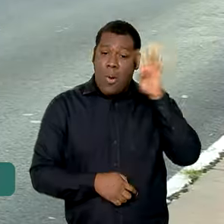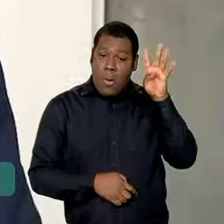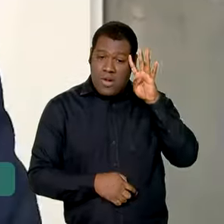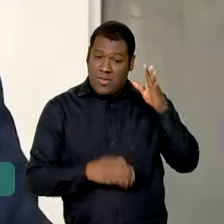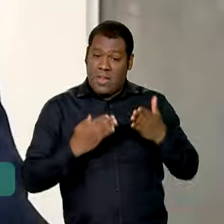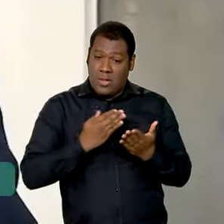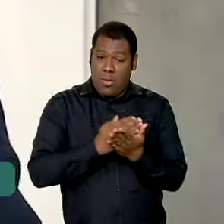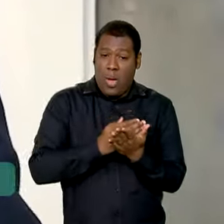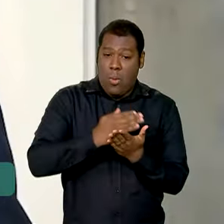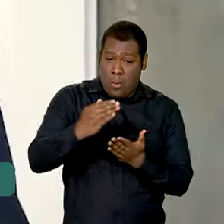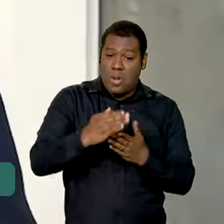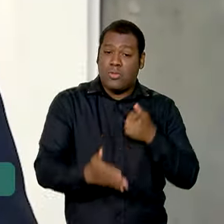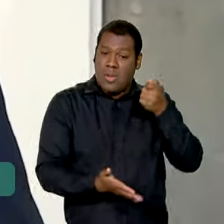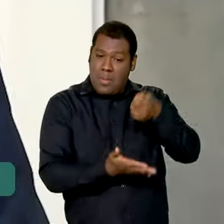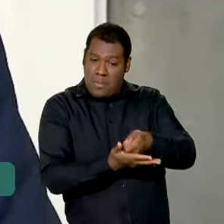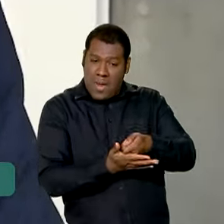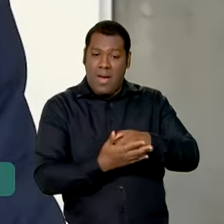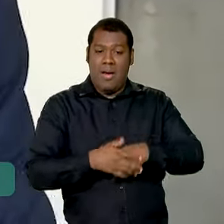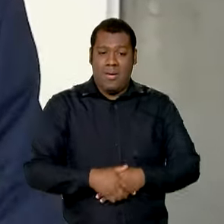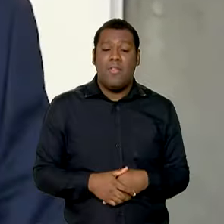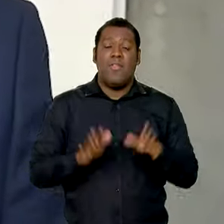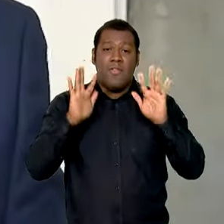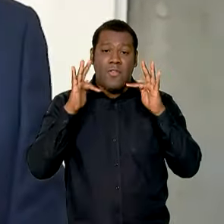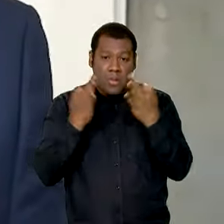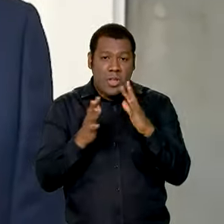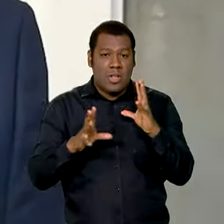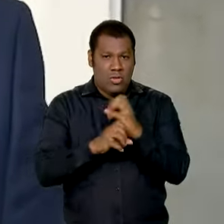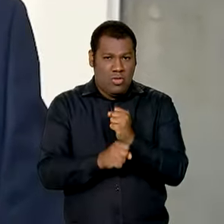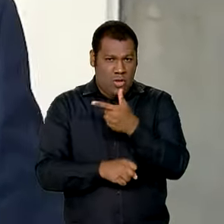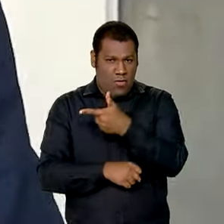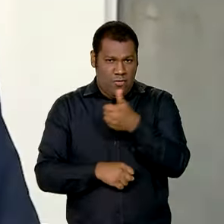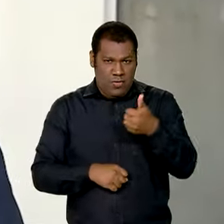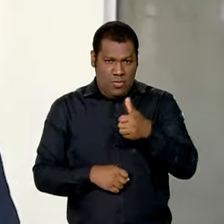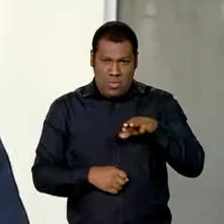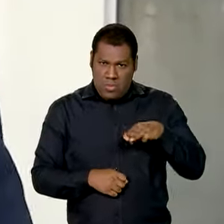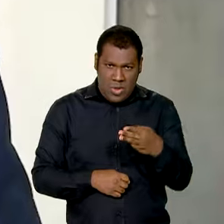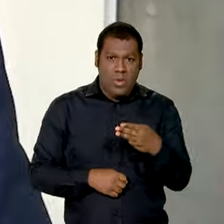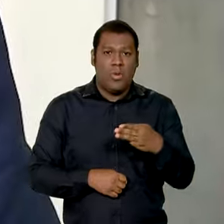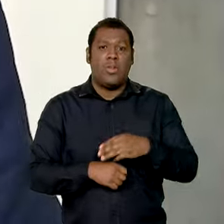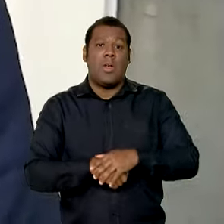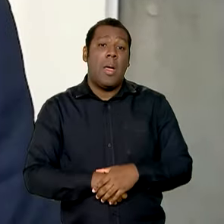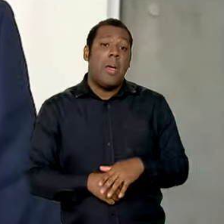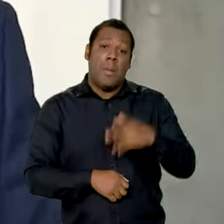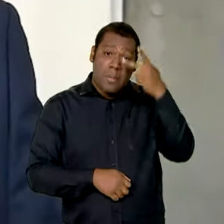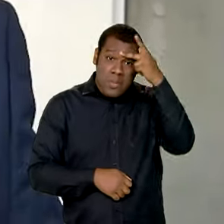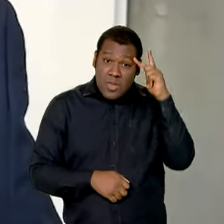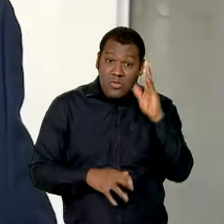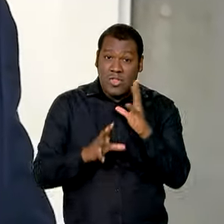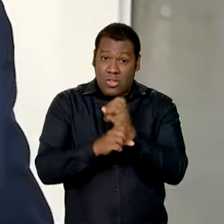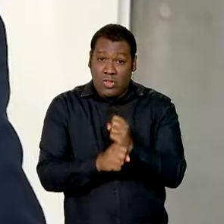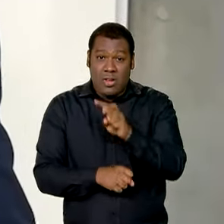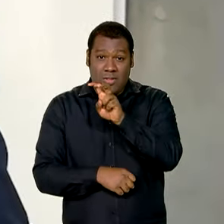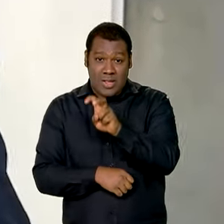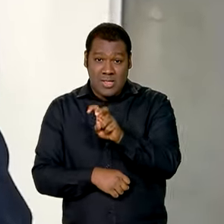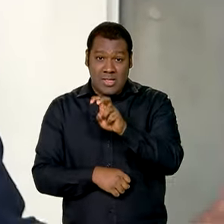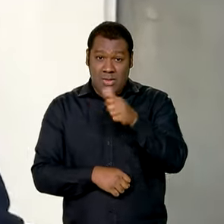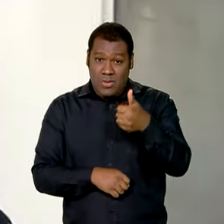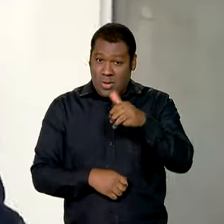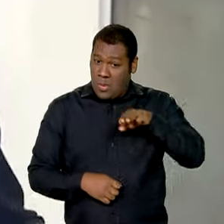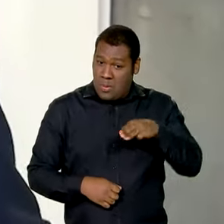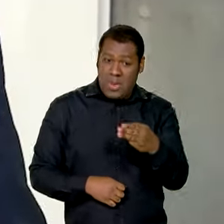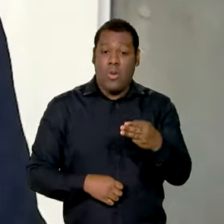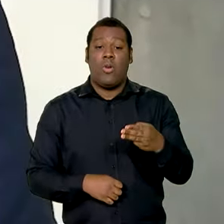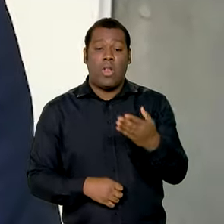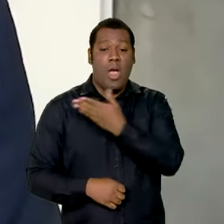-feira. Cerca de 21 milhões de famílias, aproximadamente 55 milhões de pessoas que recebem o pagamento,